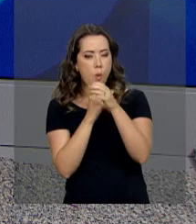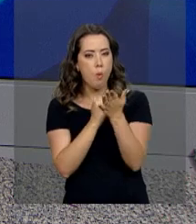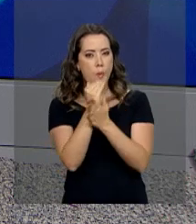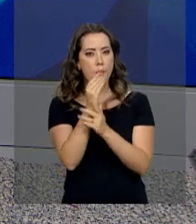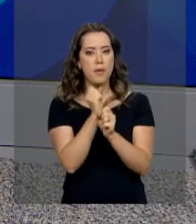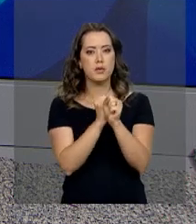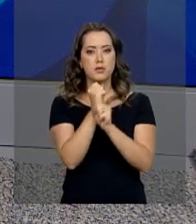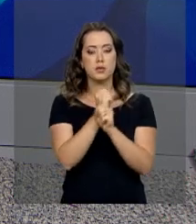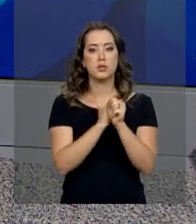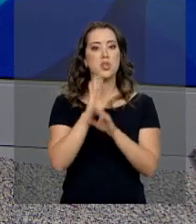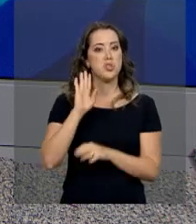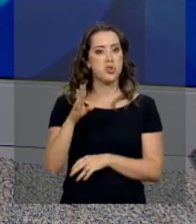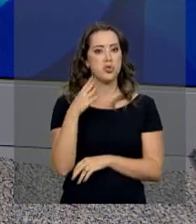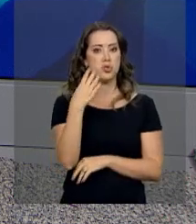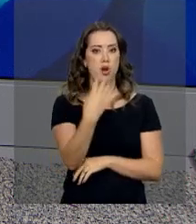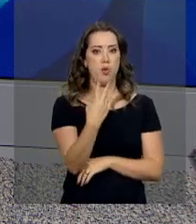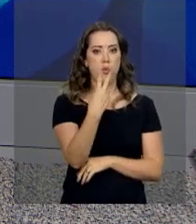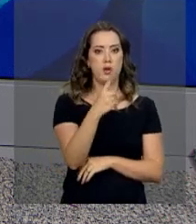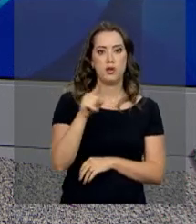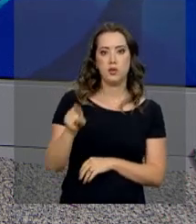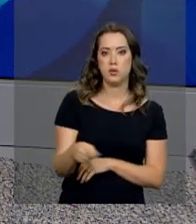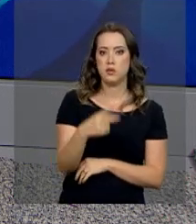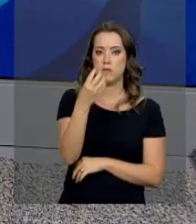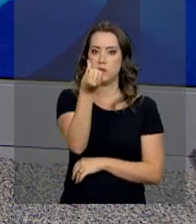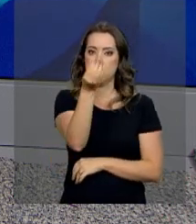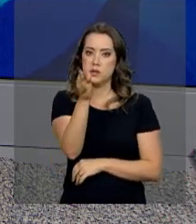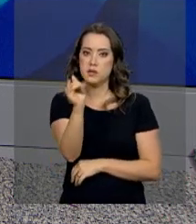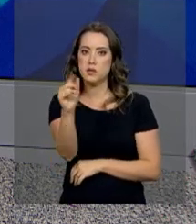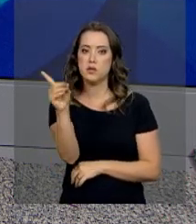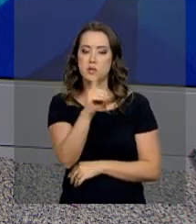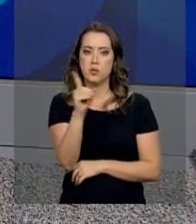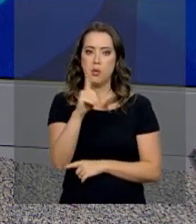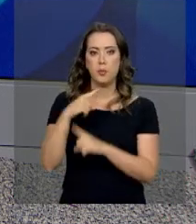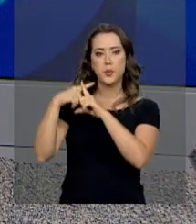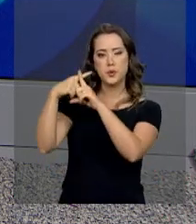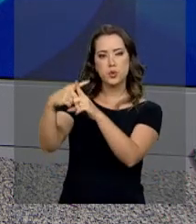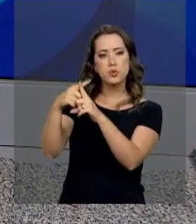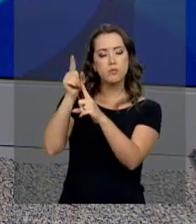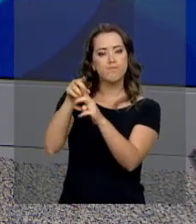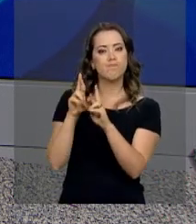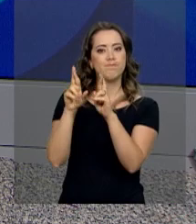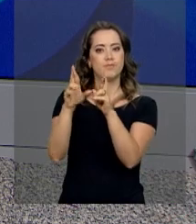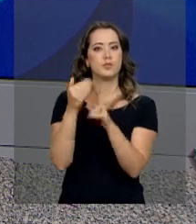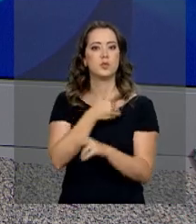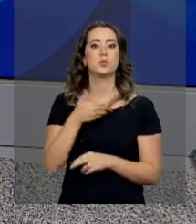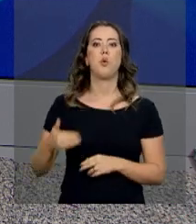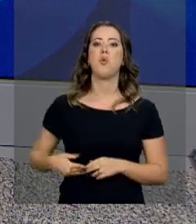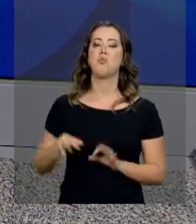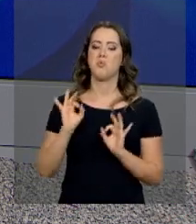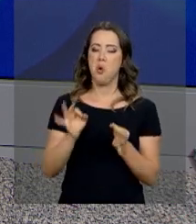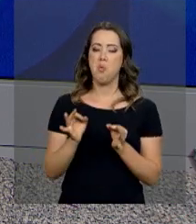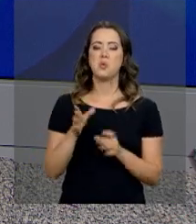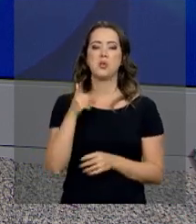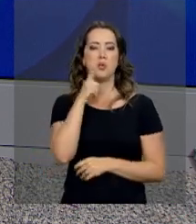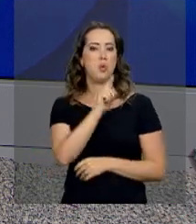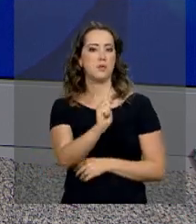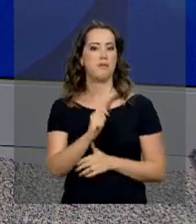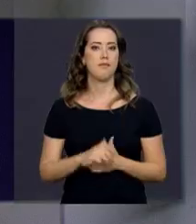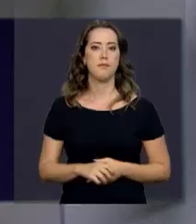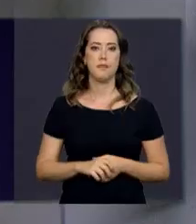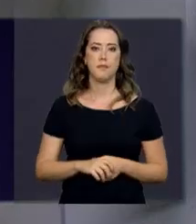como já estamos em 42,6 bilhões de dólares de superávit, a expectativa do governo deve mesmo ser alcançada.